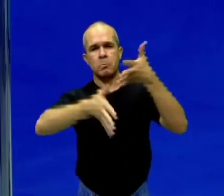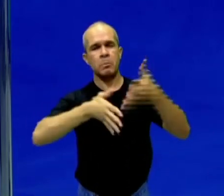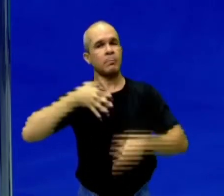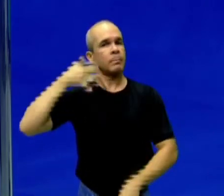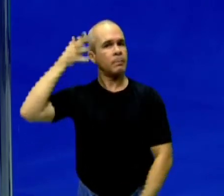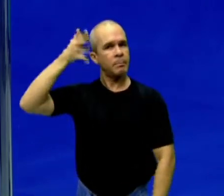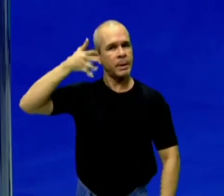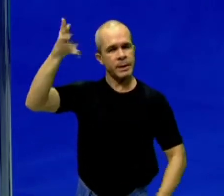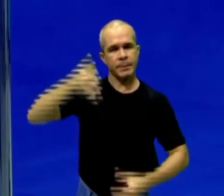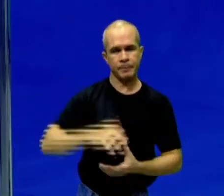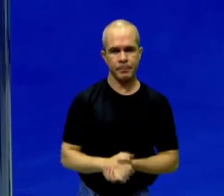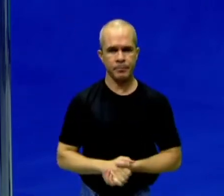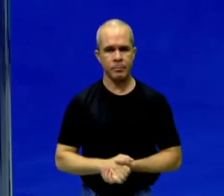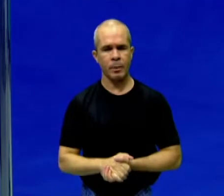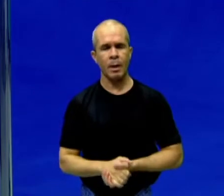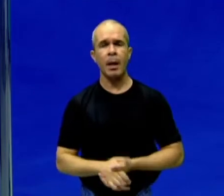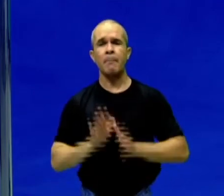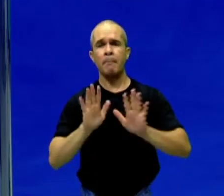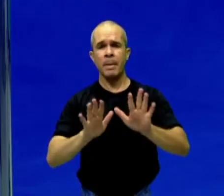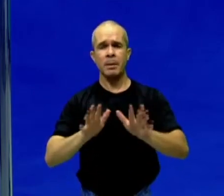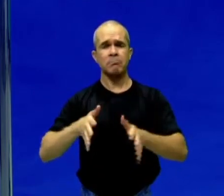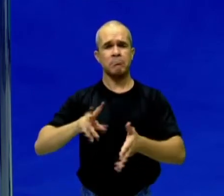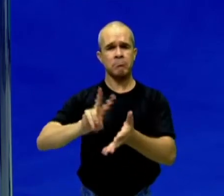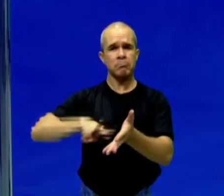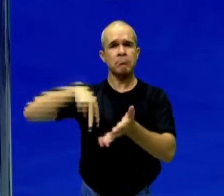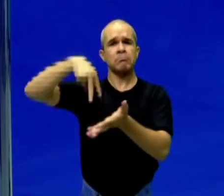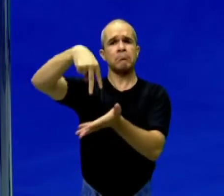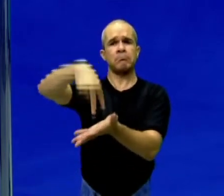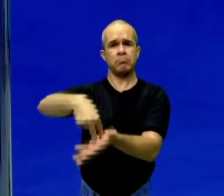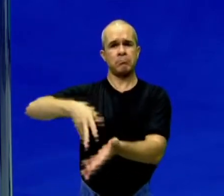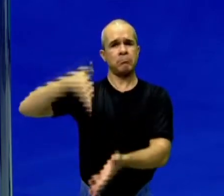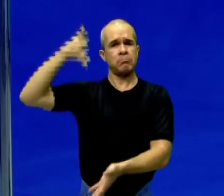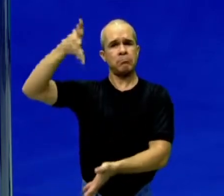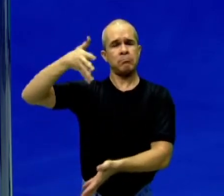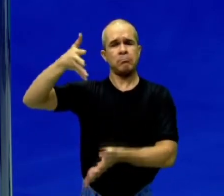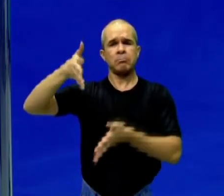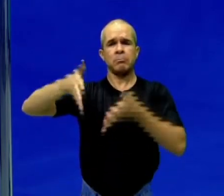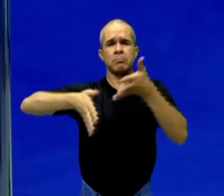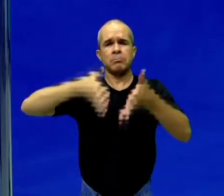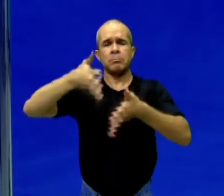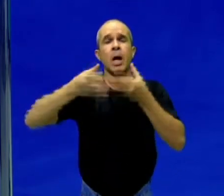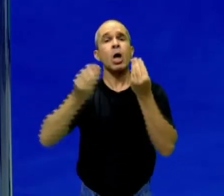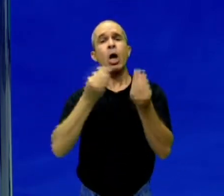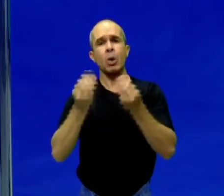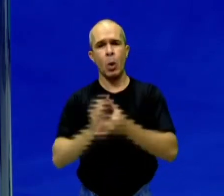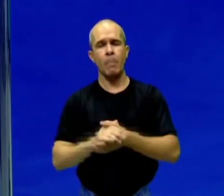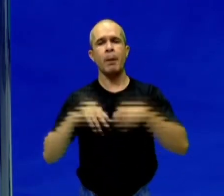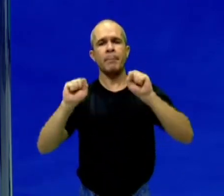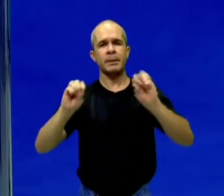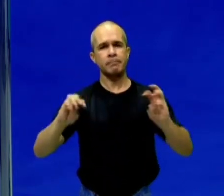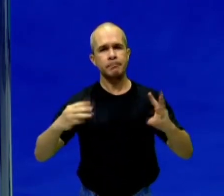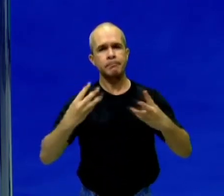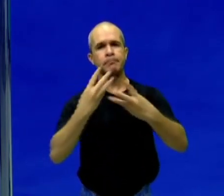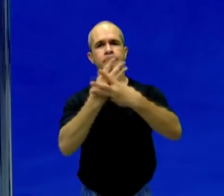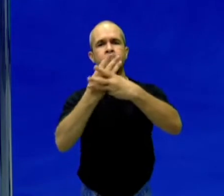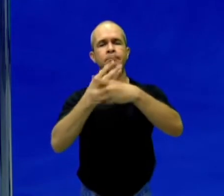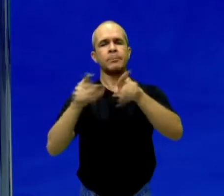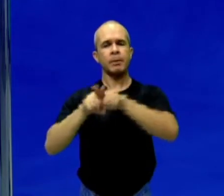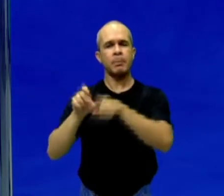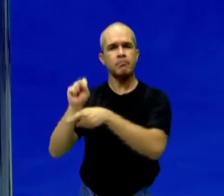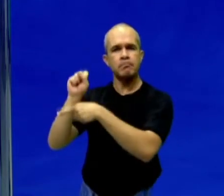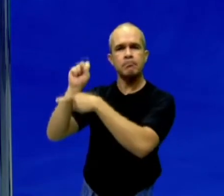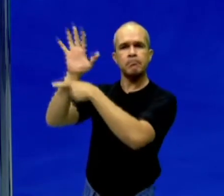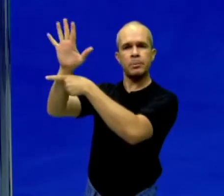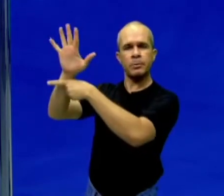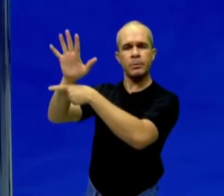professor, como que você tem que preparar os recursos midiáticos, data show, organizar os slides da melhor forma,